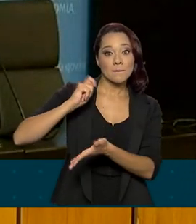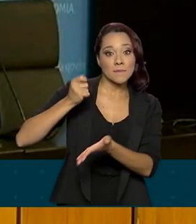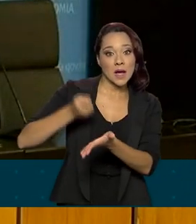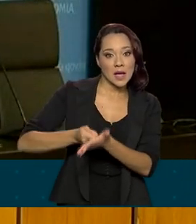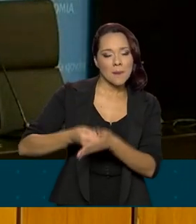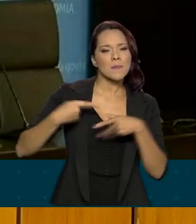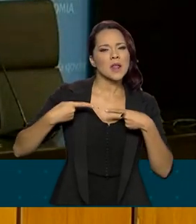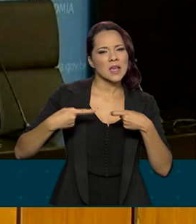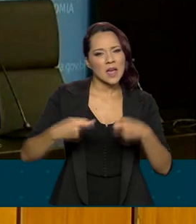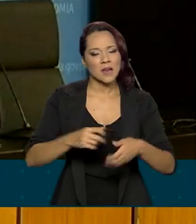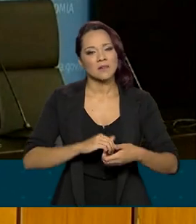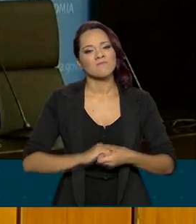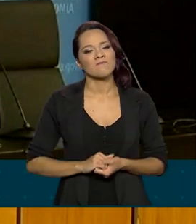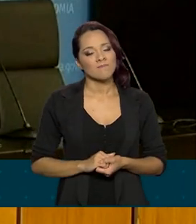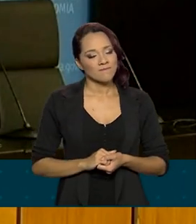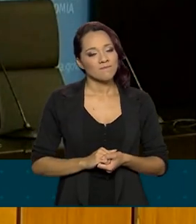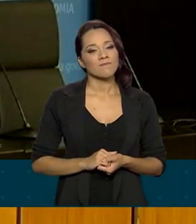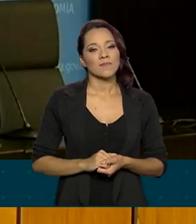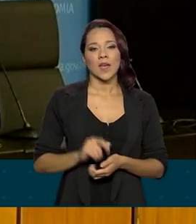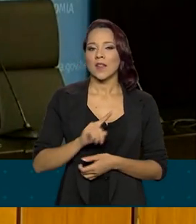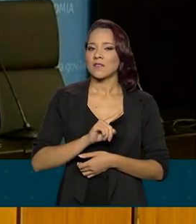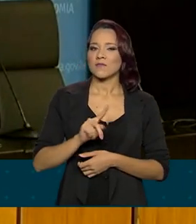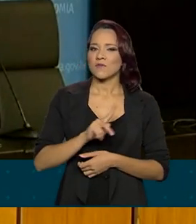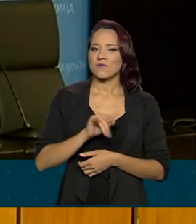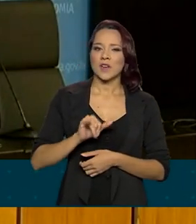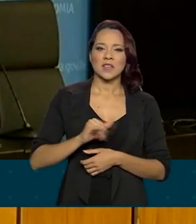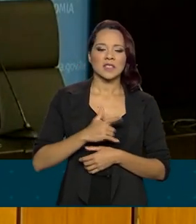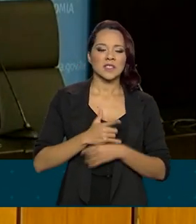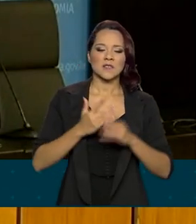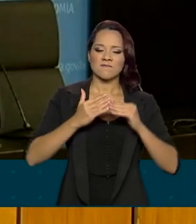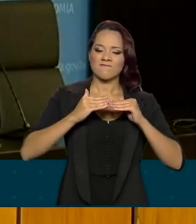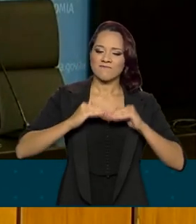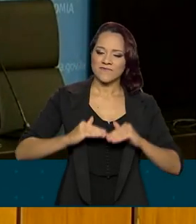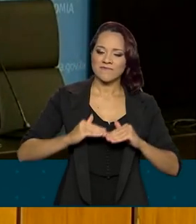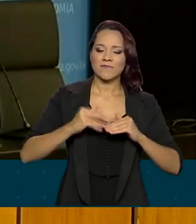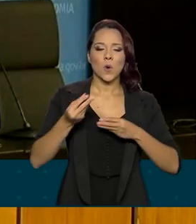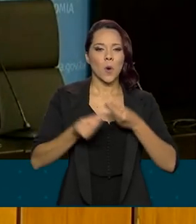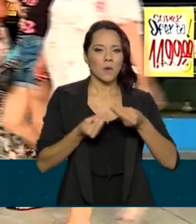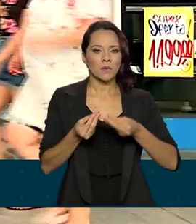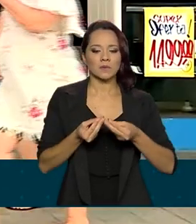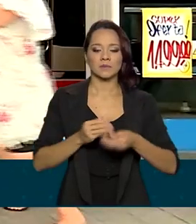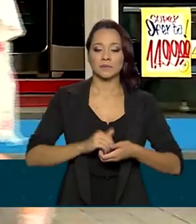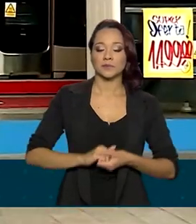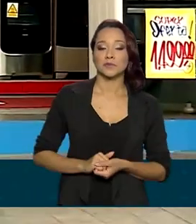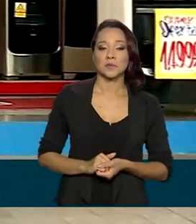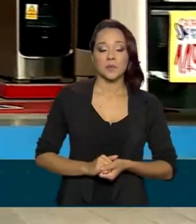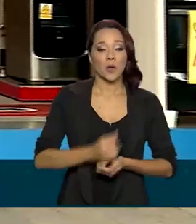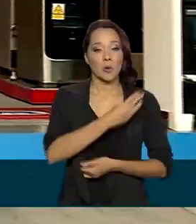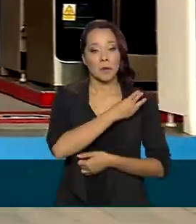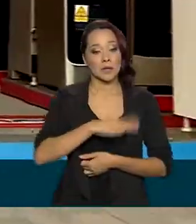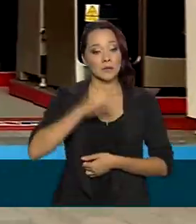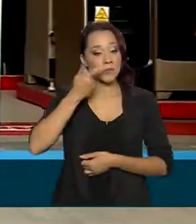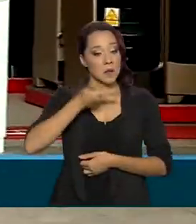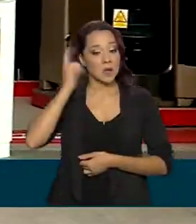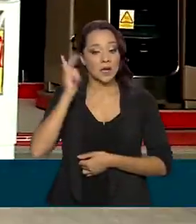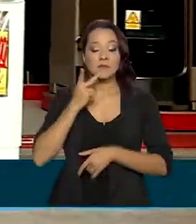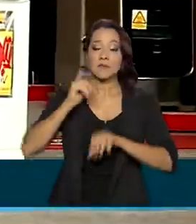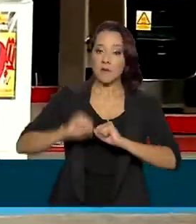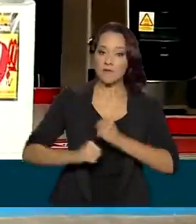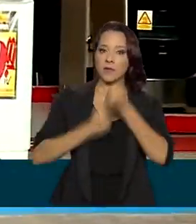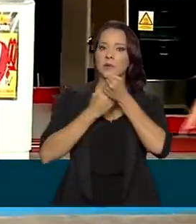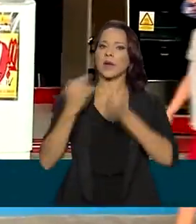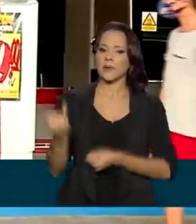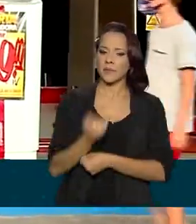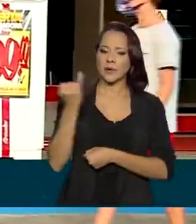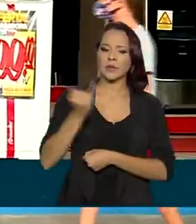sua guerra. Ela não vai empurrar os custos para as futuras gerações. Paulo Guedes voltou a defender a